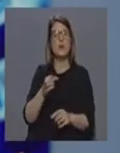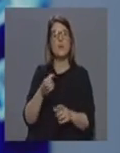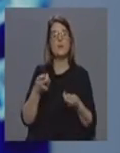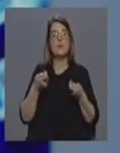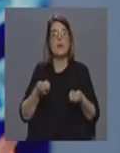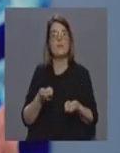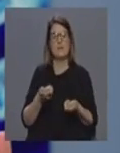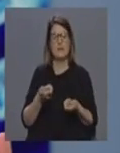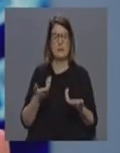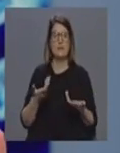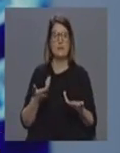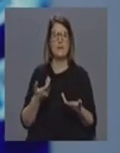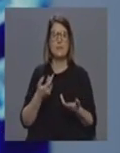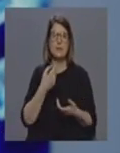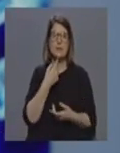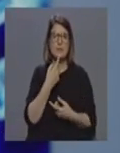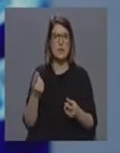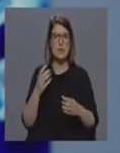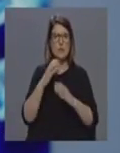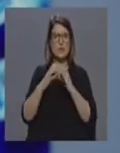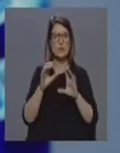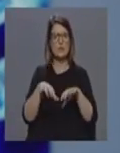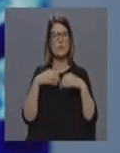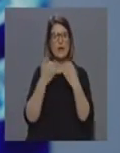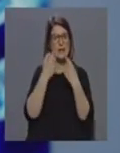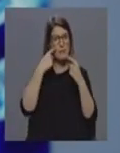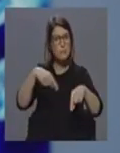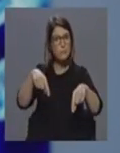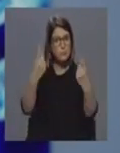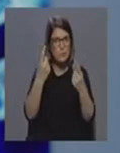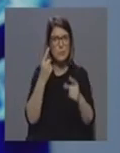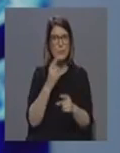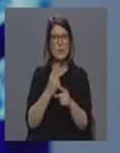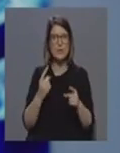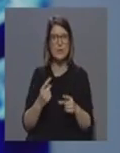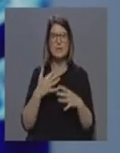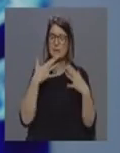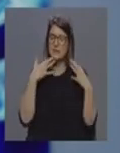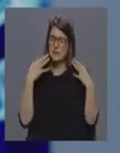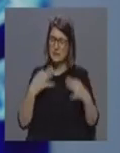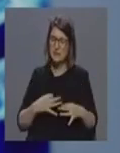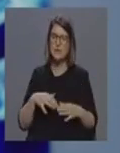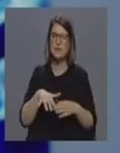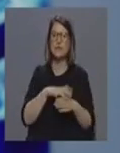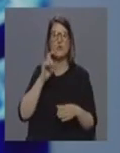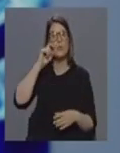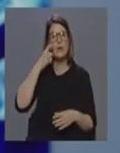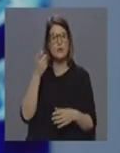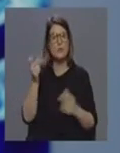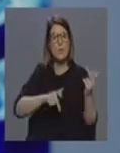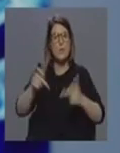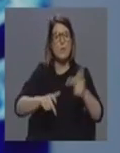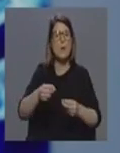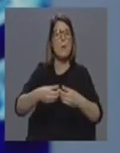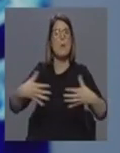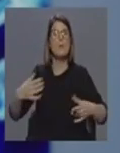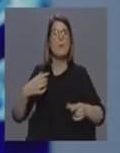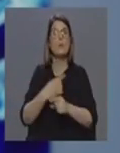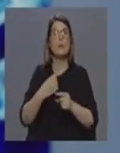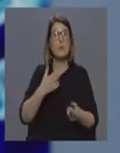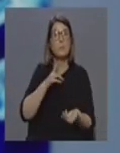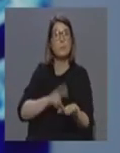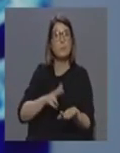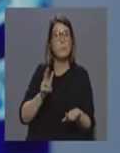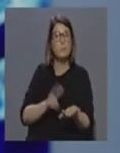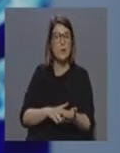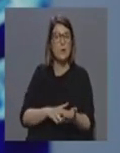importa dizer isso, sobretudo também na comunicação social, porque vão surgir imensos a partir de casos suspeitos. E não é porque, entanto, o surto esteja a entrar,